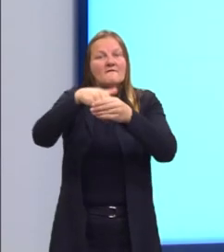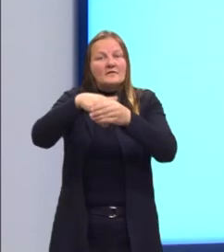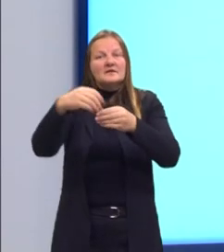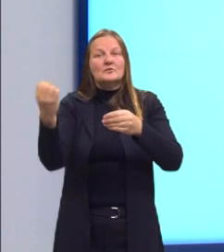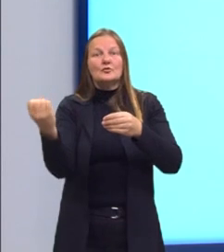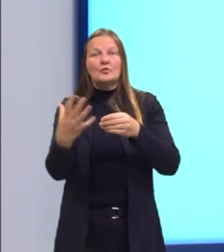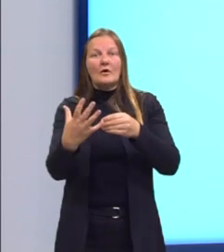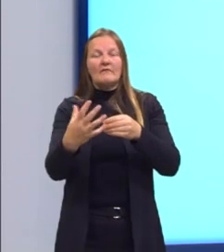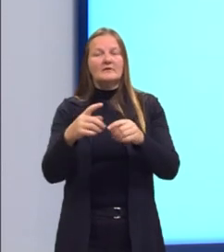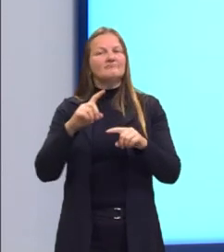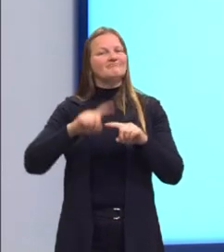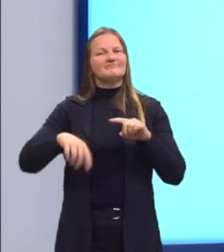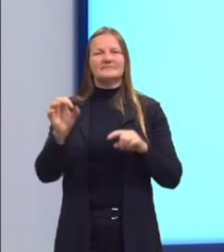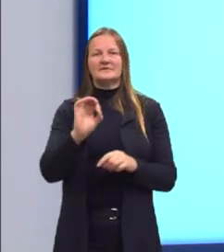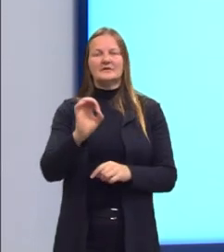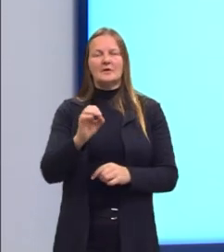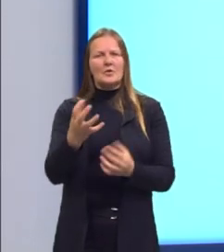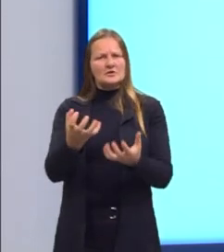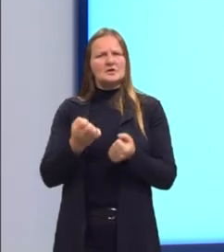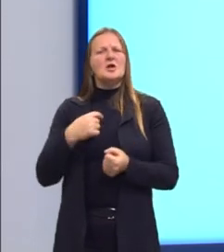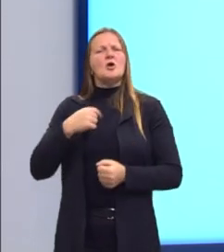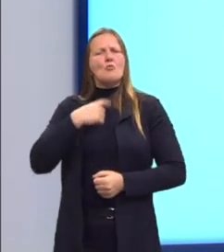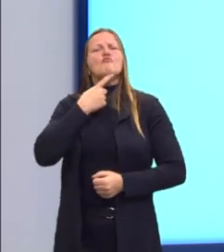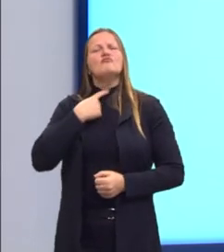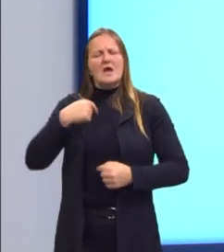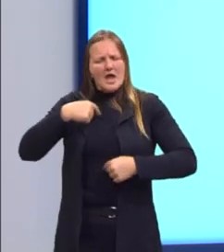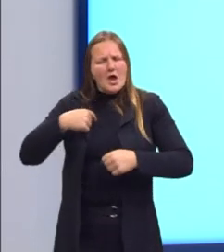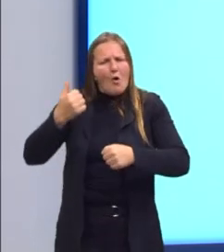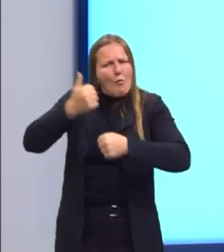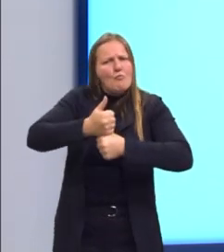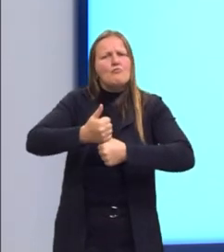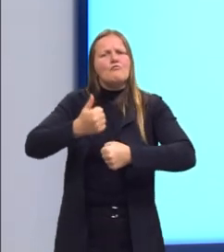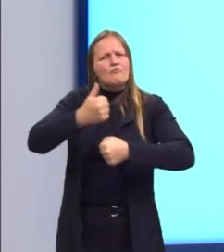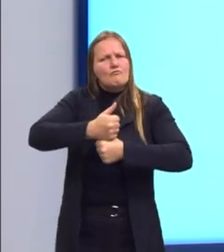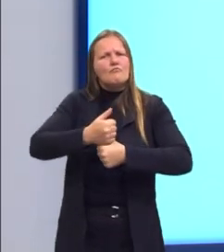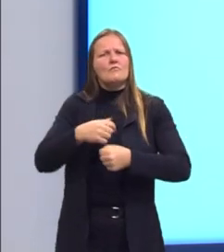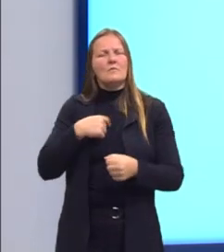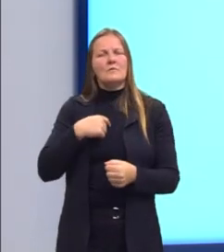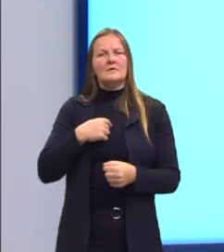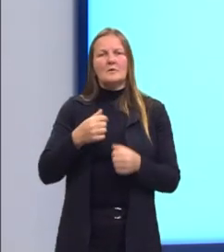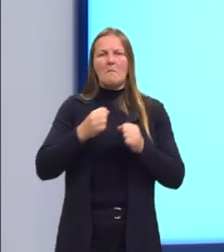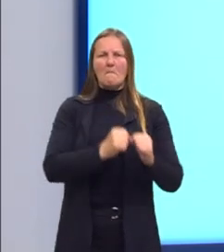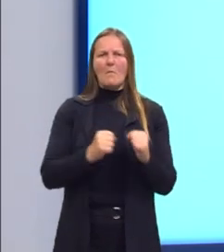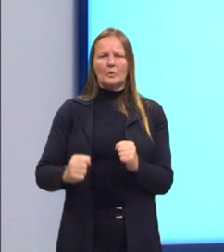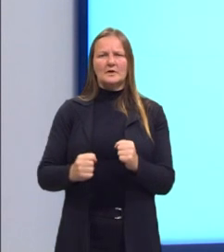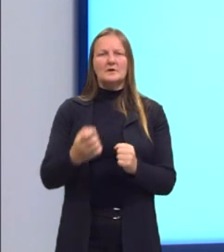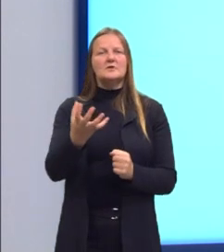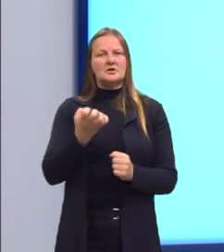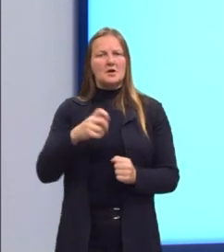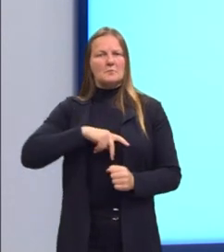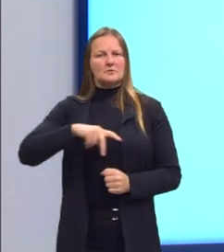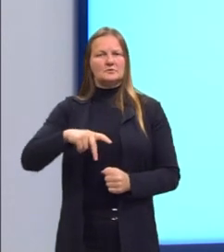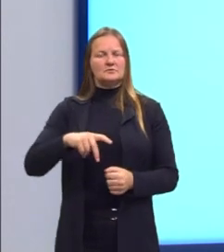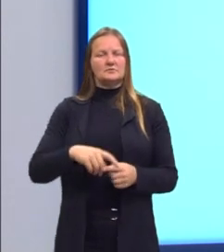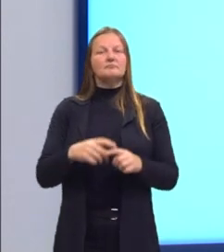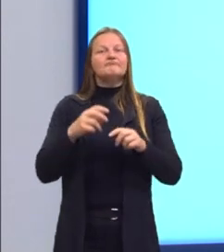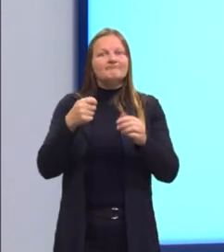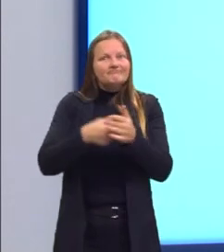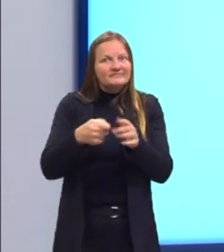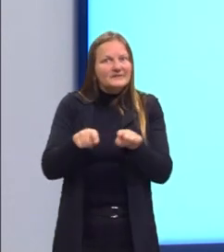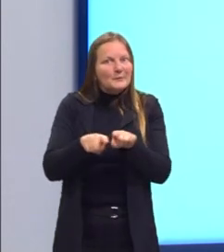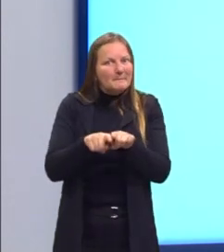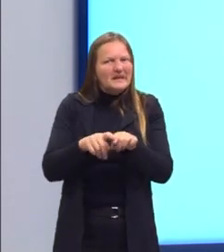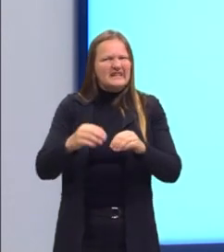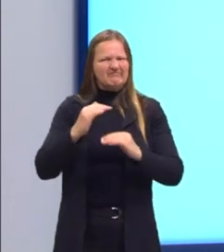eleições, mas o Floriano não aceita, ele bate o pé e fica no poder, porque ele queria ser presidente. Então, ele também